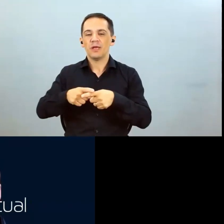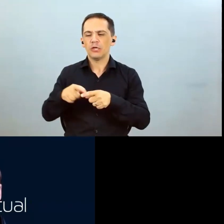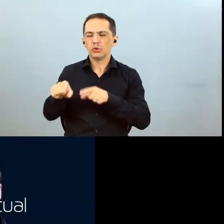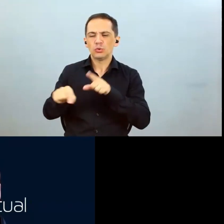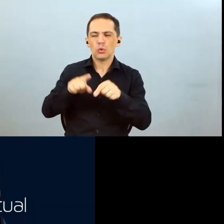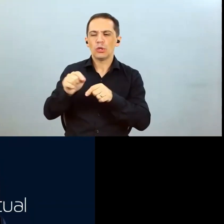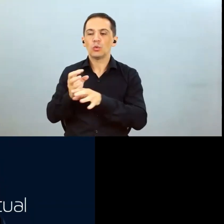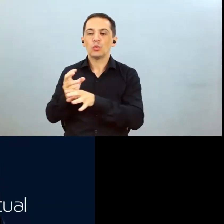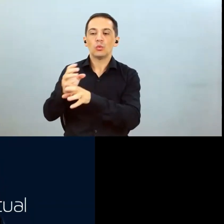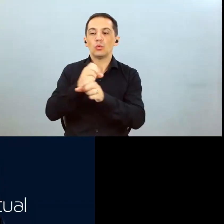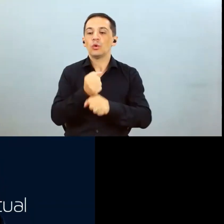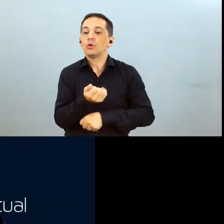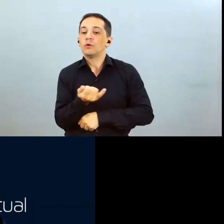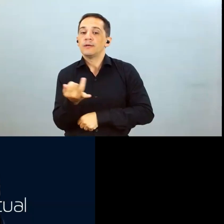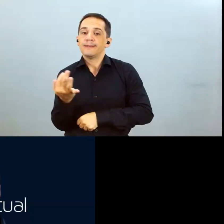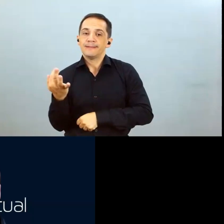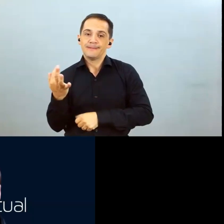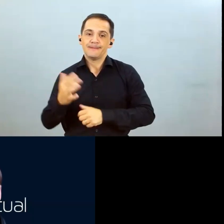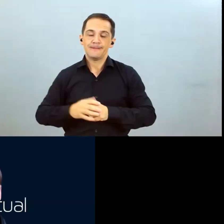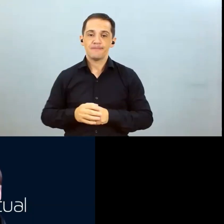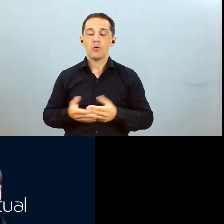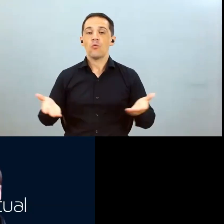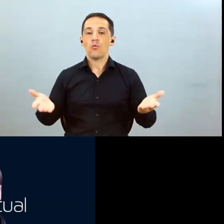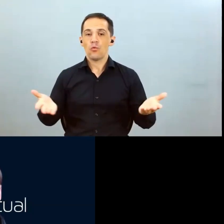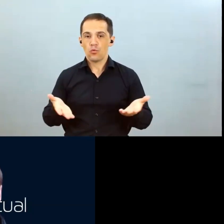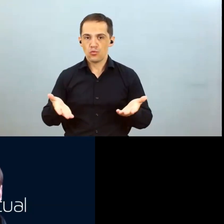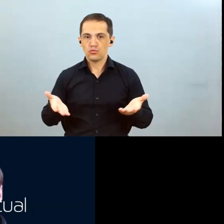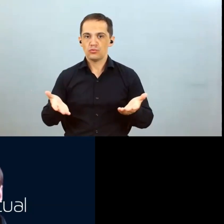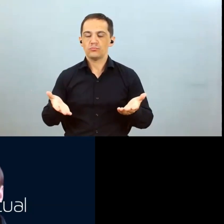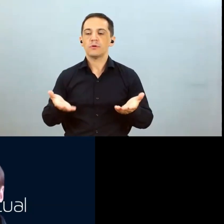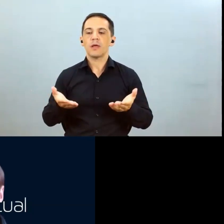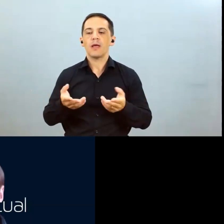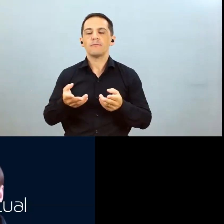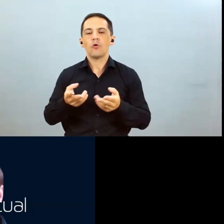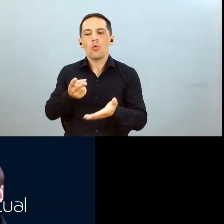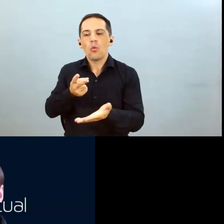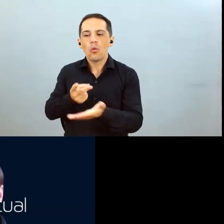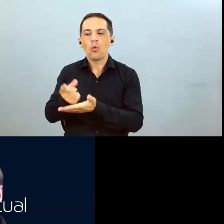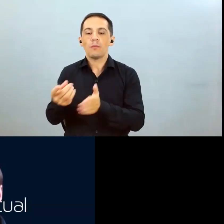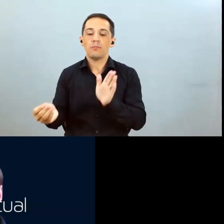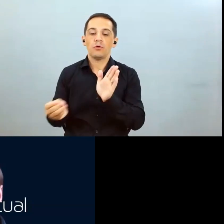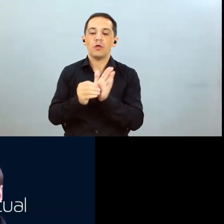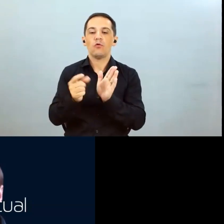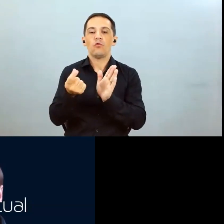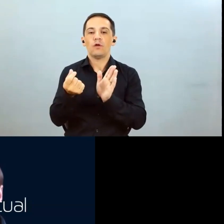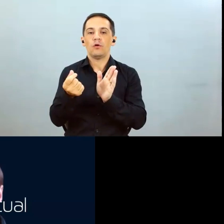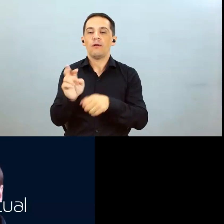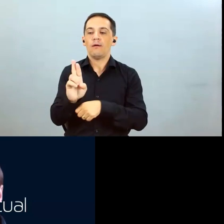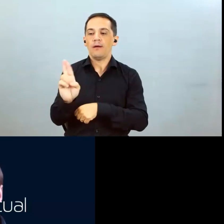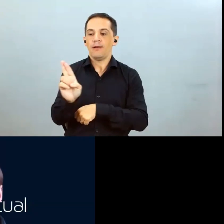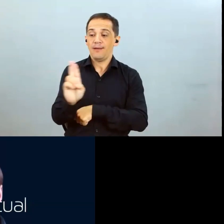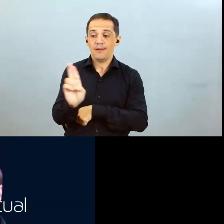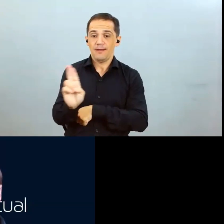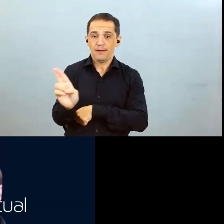cenário de nós conseguir manter custos em reais para a safra 2324, mesmo com a inflação